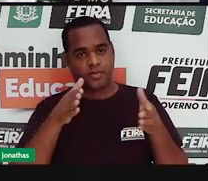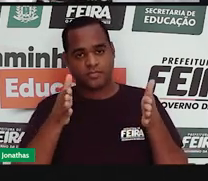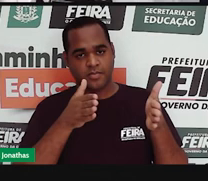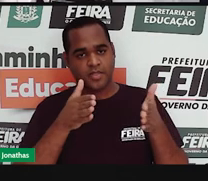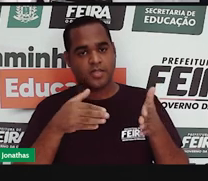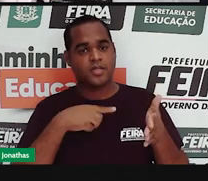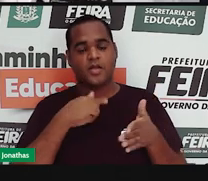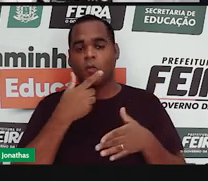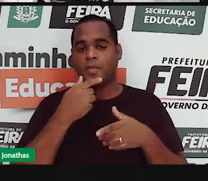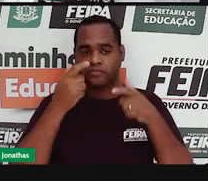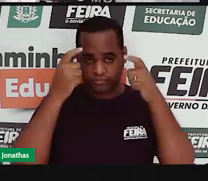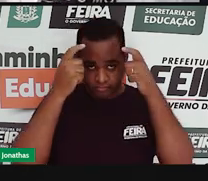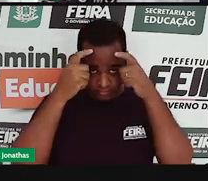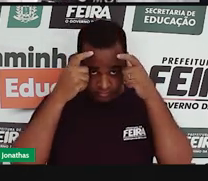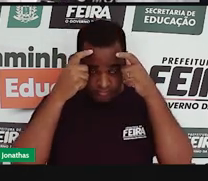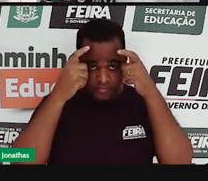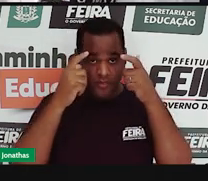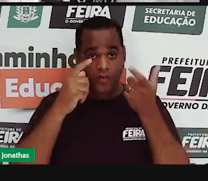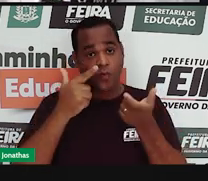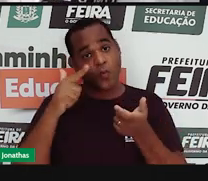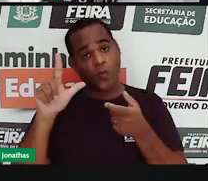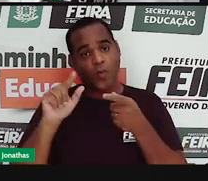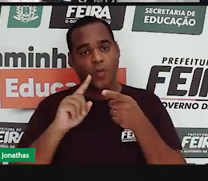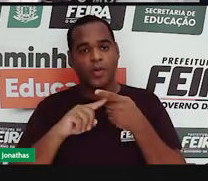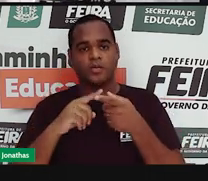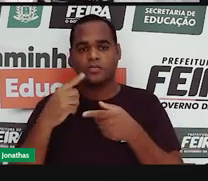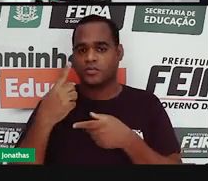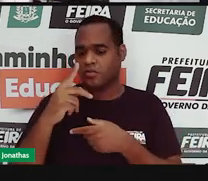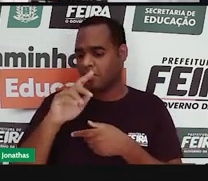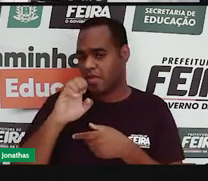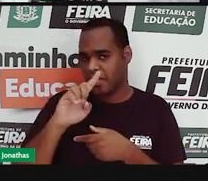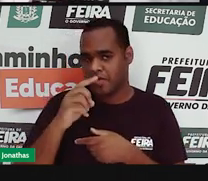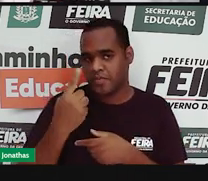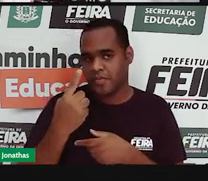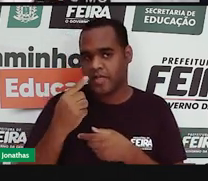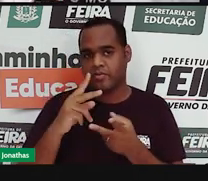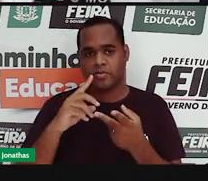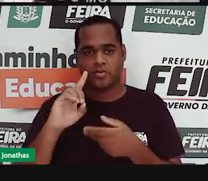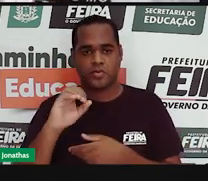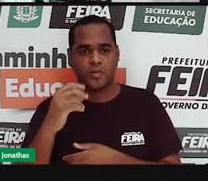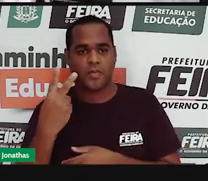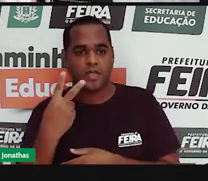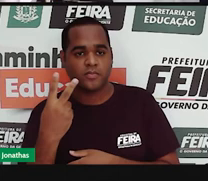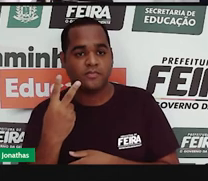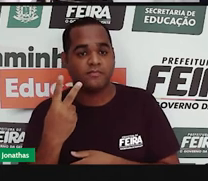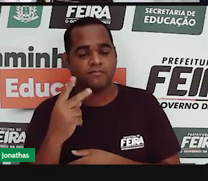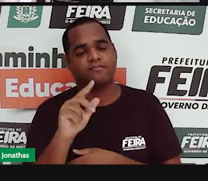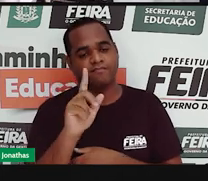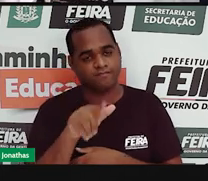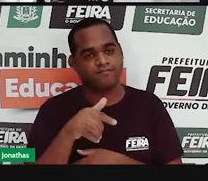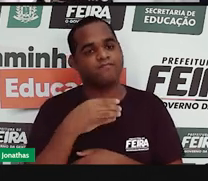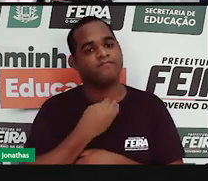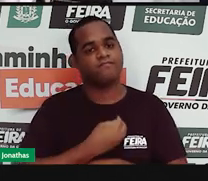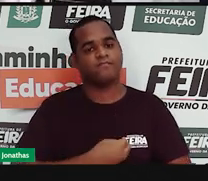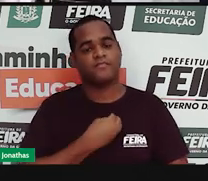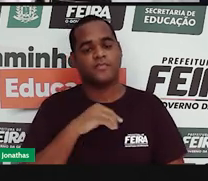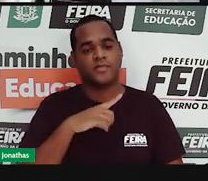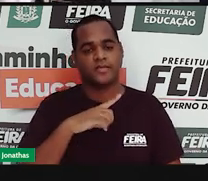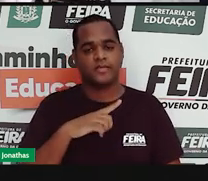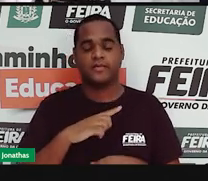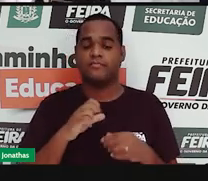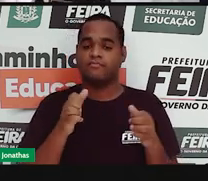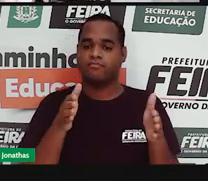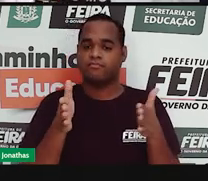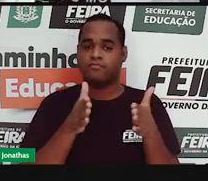por reis, o primeiro foi Dom Pedro II, o primeiro, o segundo foi Dom Pedro II e que essa é a fase